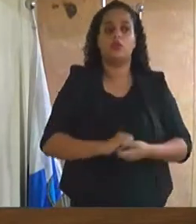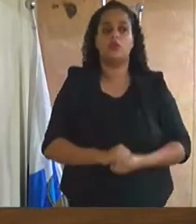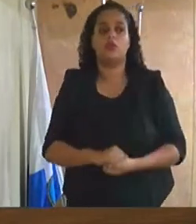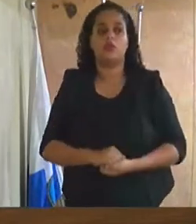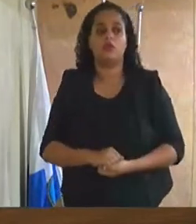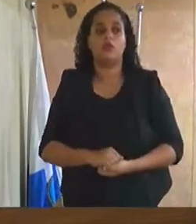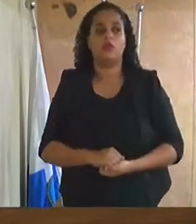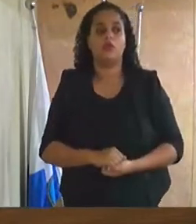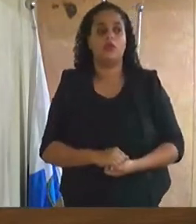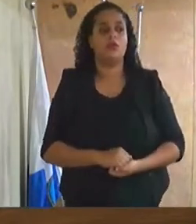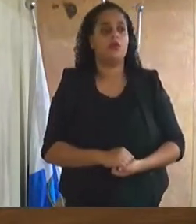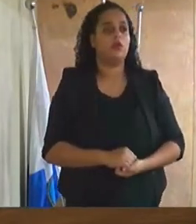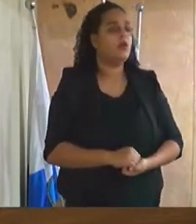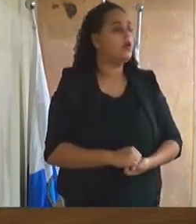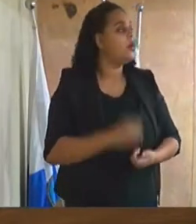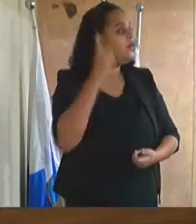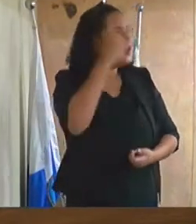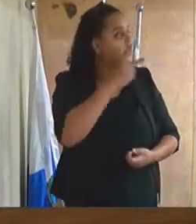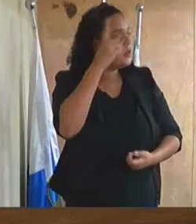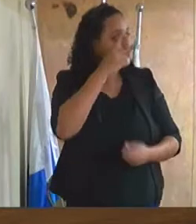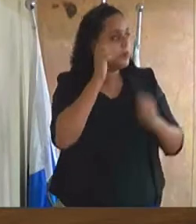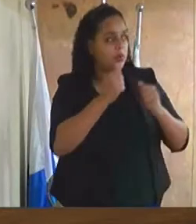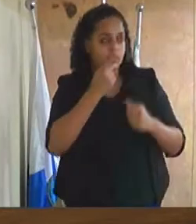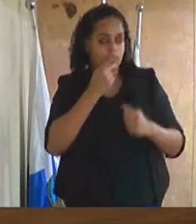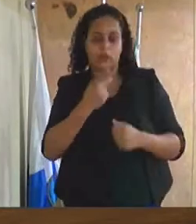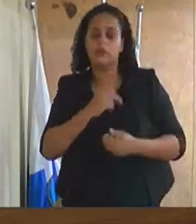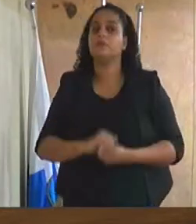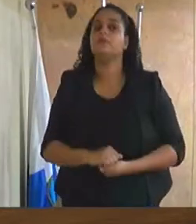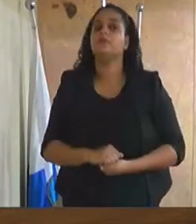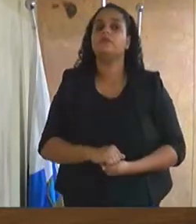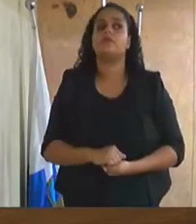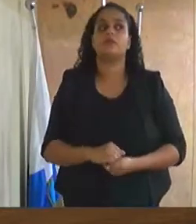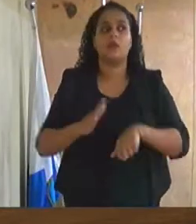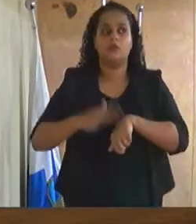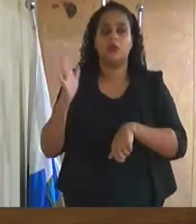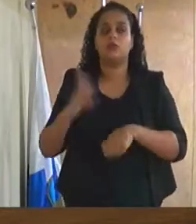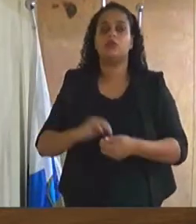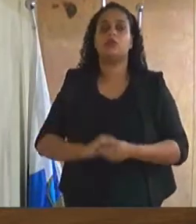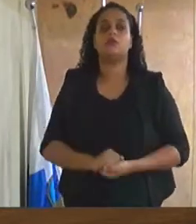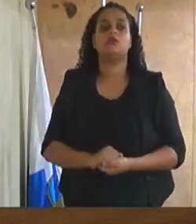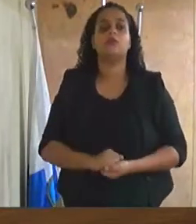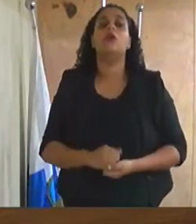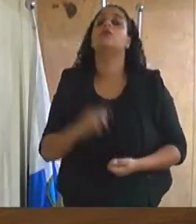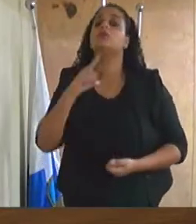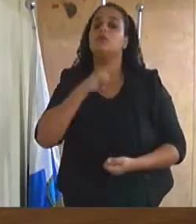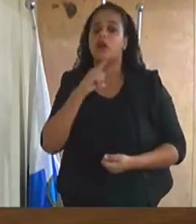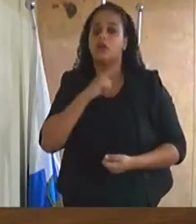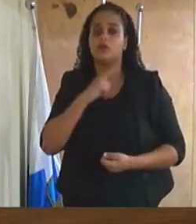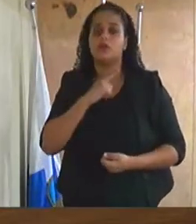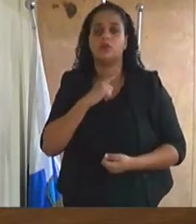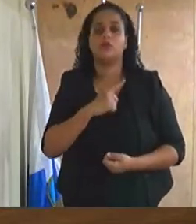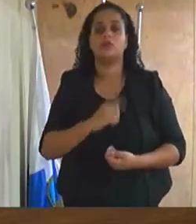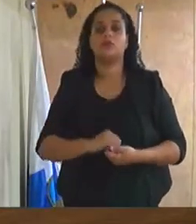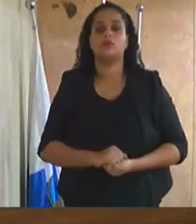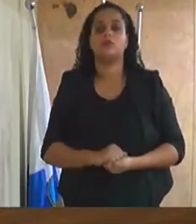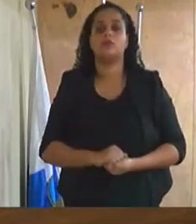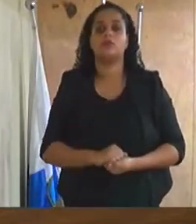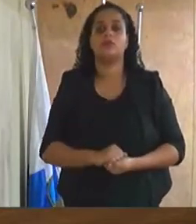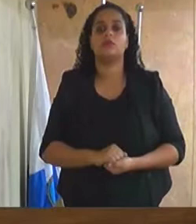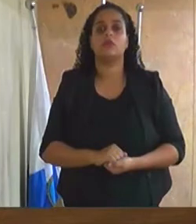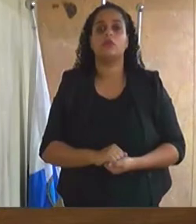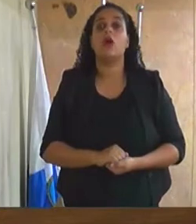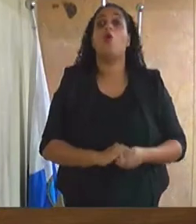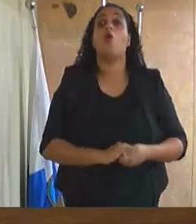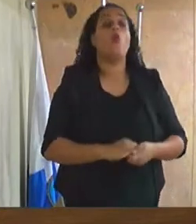Vereador, me permite uma passo? Sim, só um minutinho. Além do mais, nós temos ali quase 800